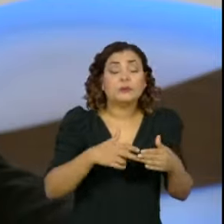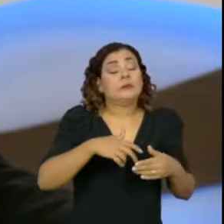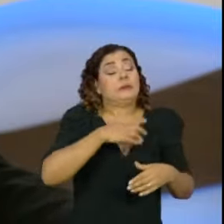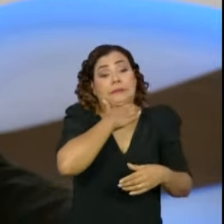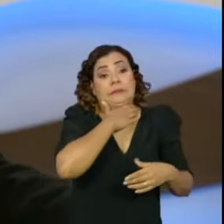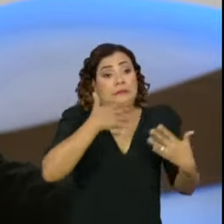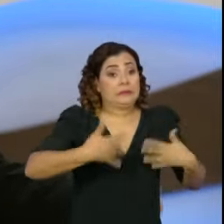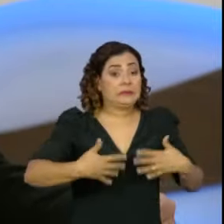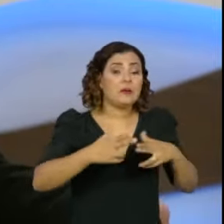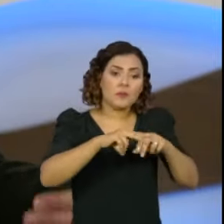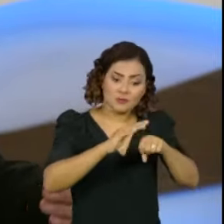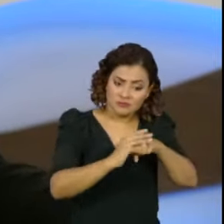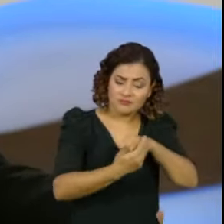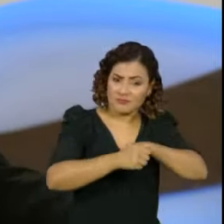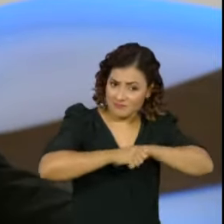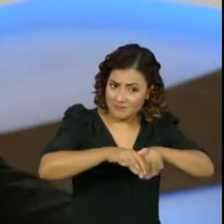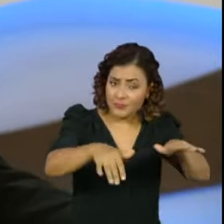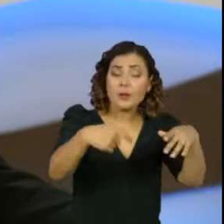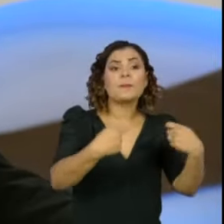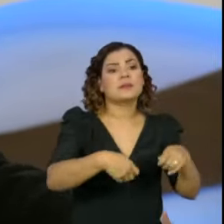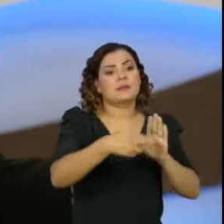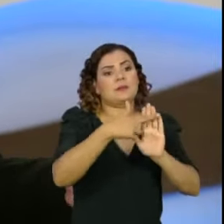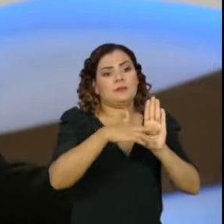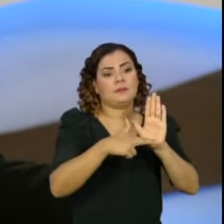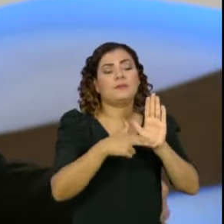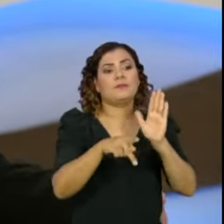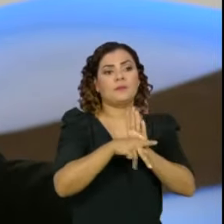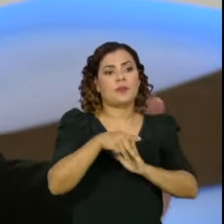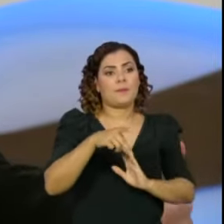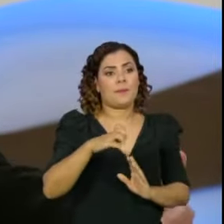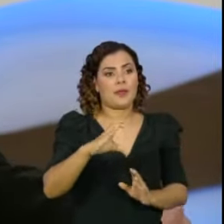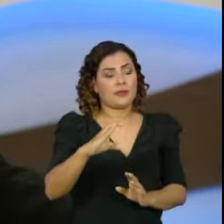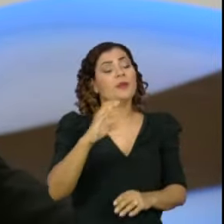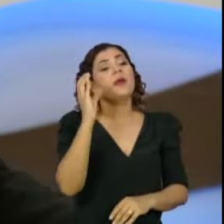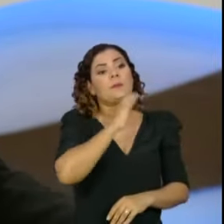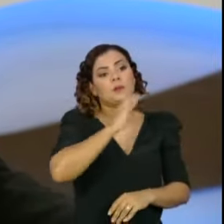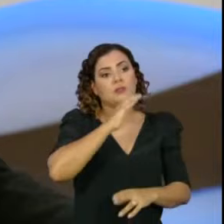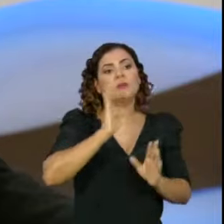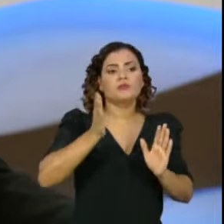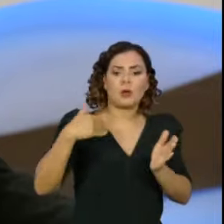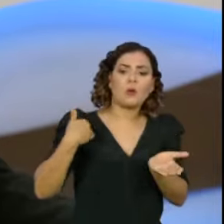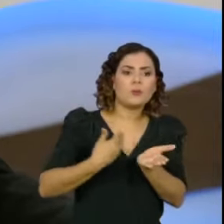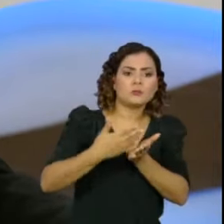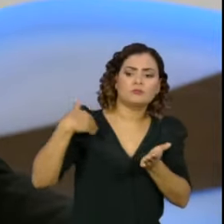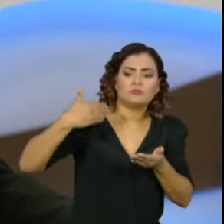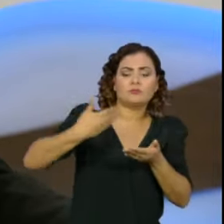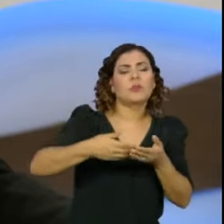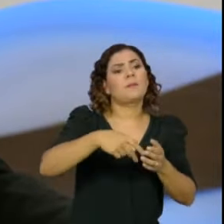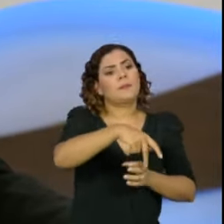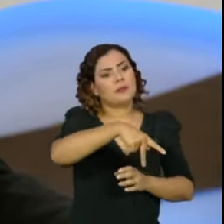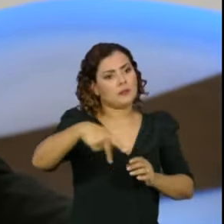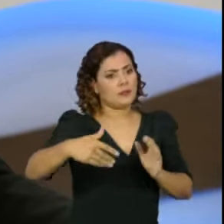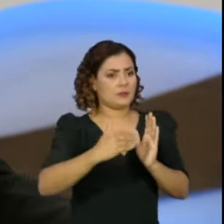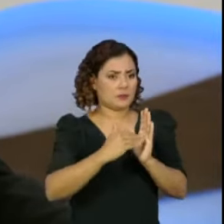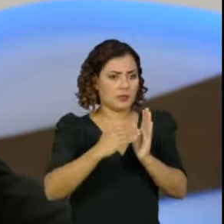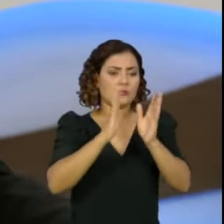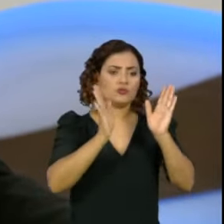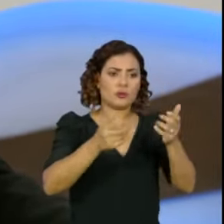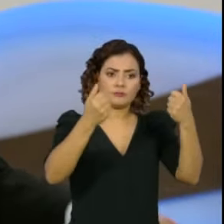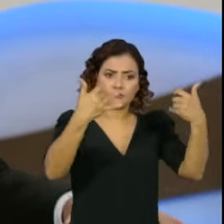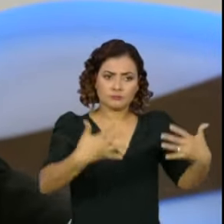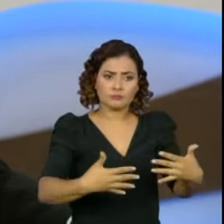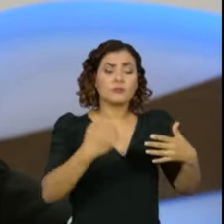uma pandemia e há necessidade de se pautar a PEC emergencial, como de fato fizemos nos primeiros dias da presidência do Senado, como uma condição